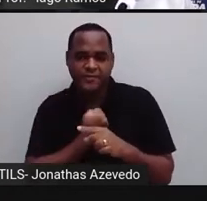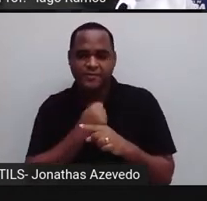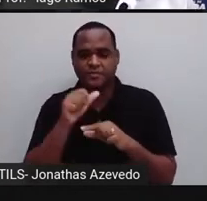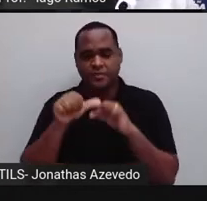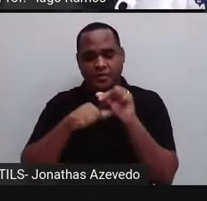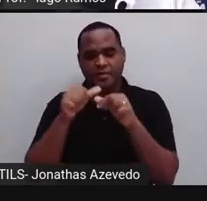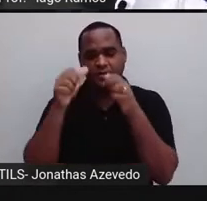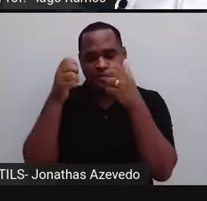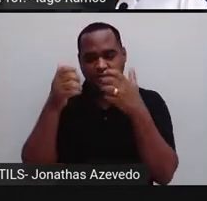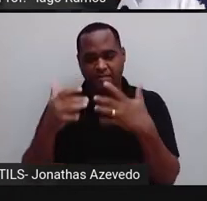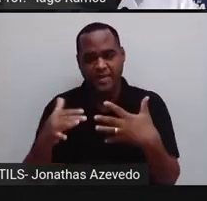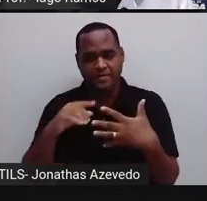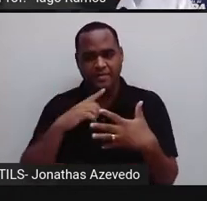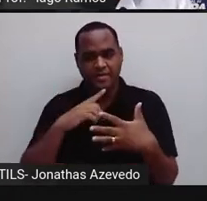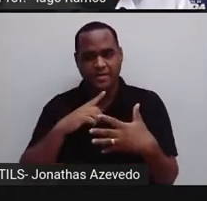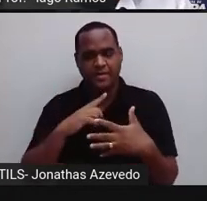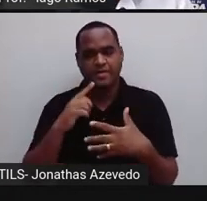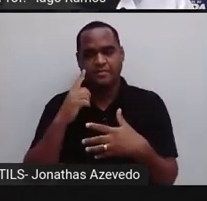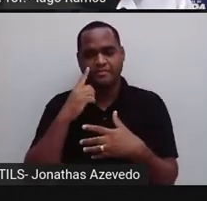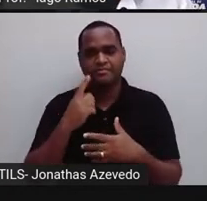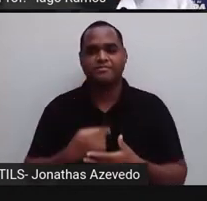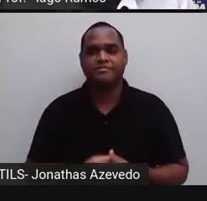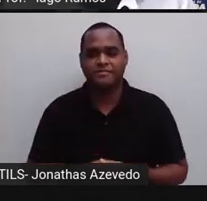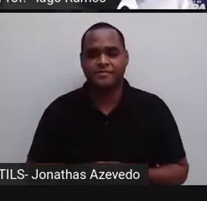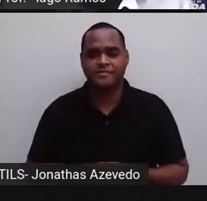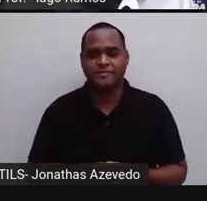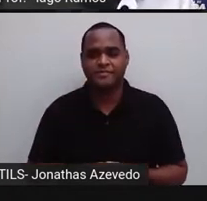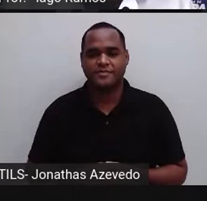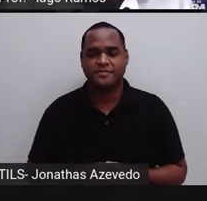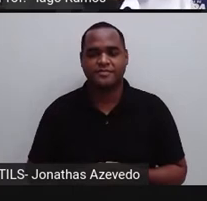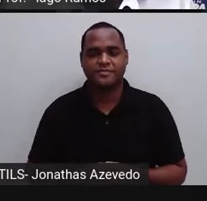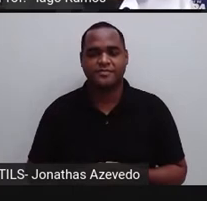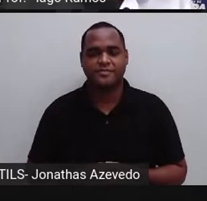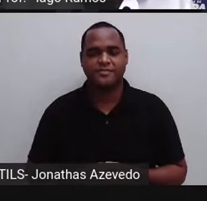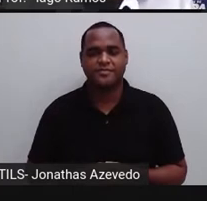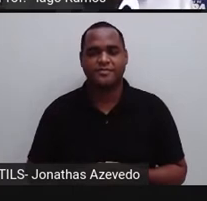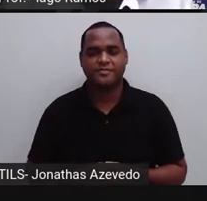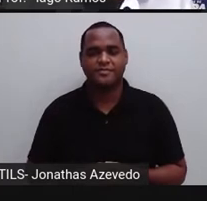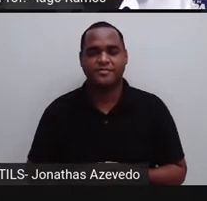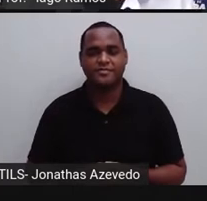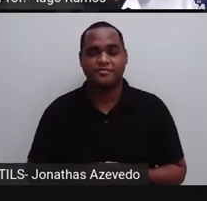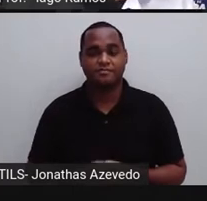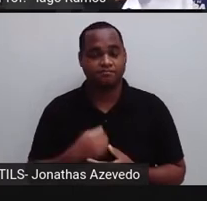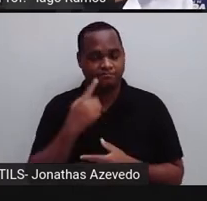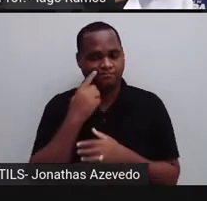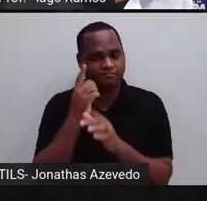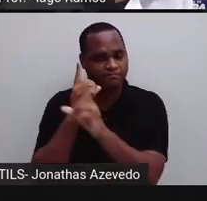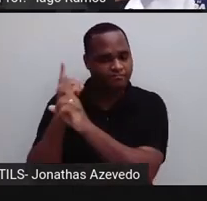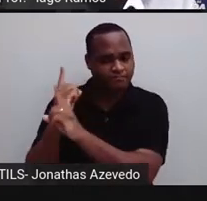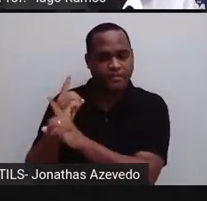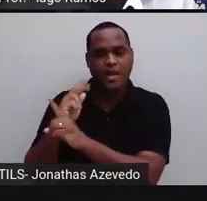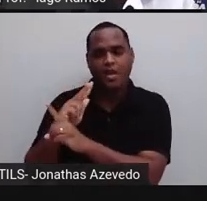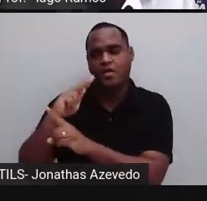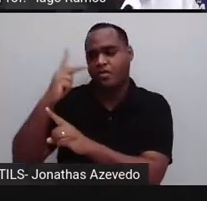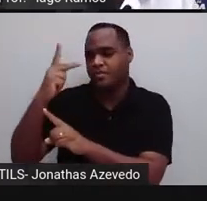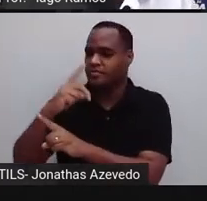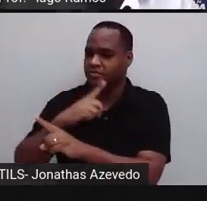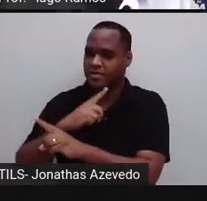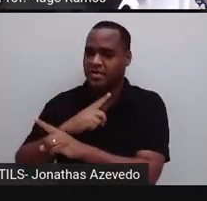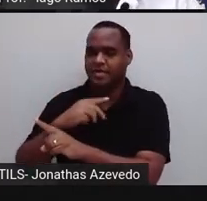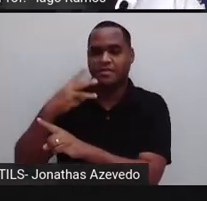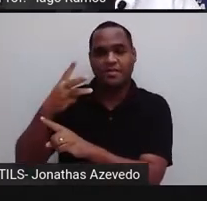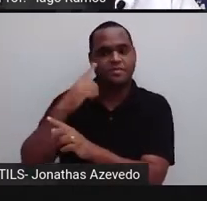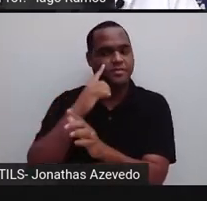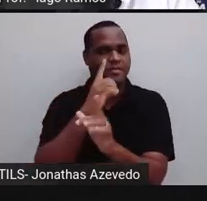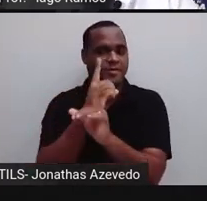organizo de 3 em 3, tá? Porque o meu objetivo é achar números elevado a 3, se eu quero o resultado